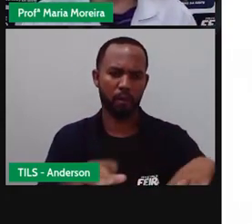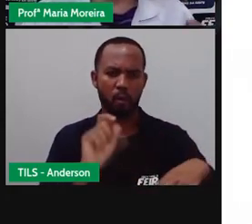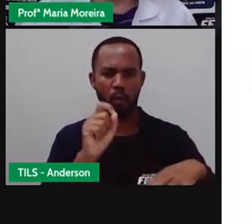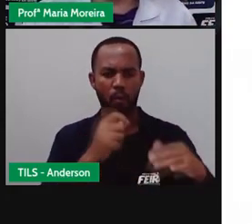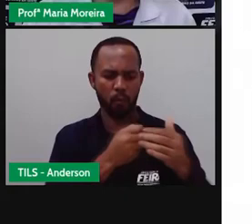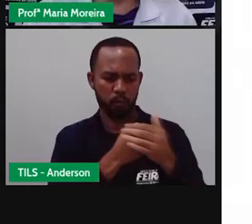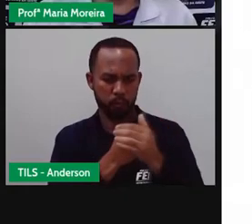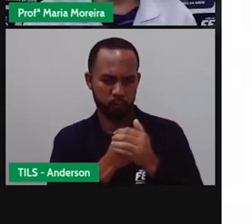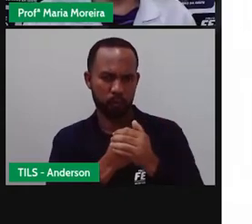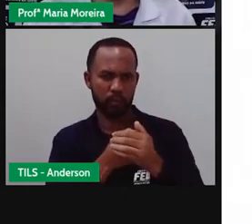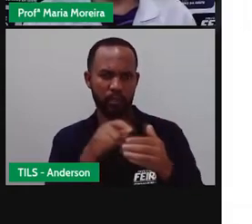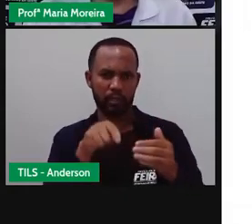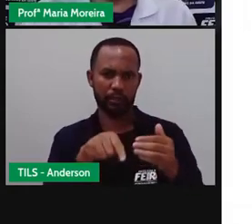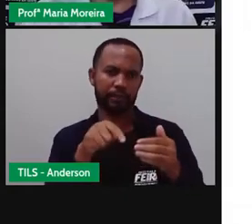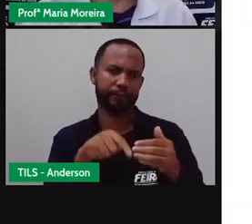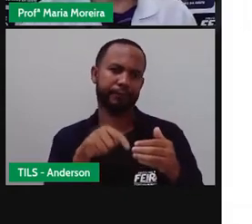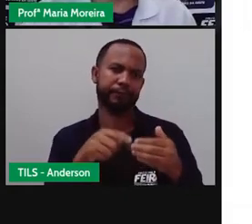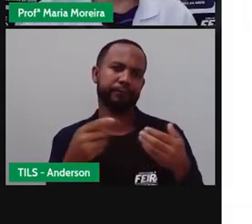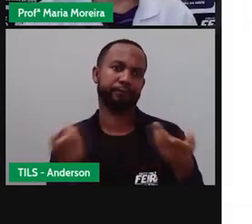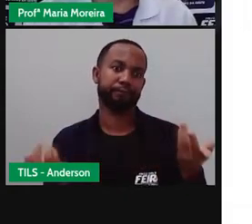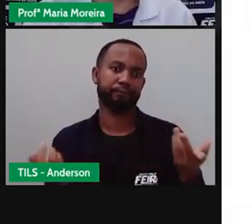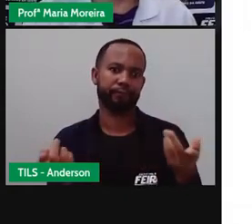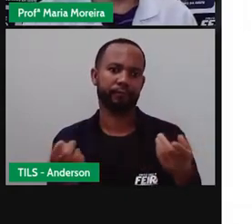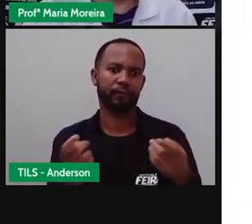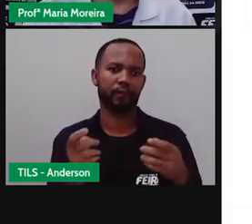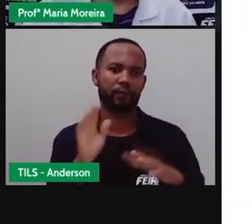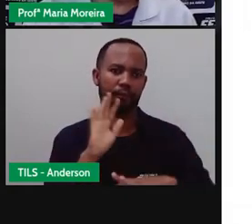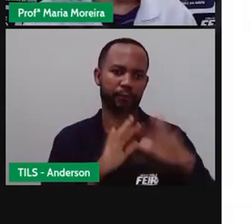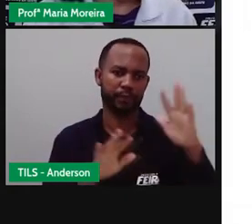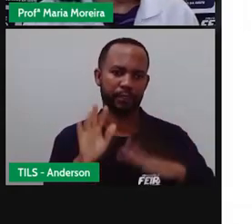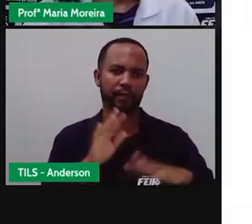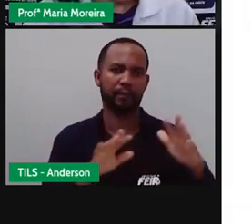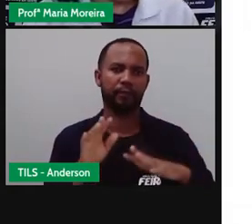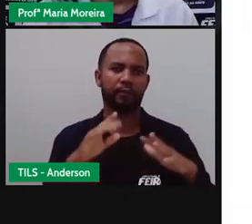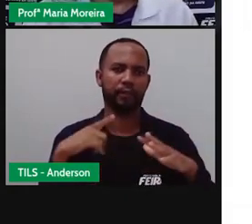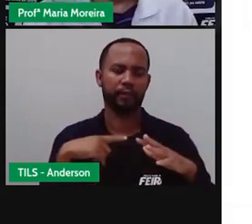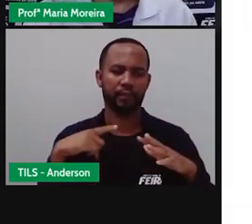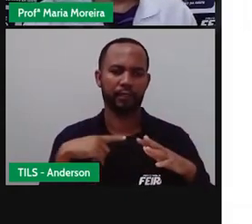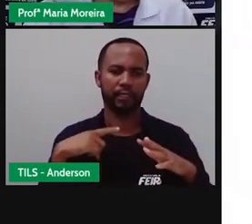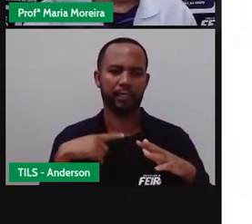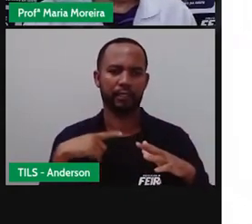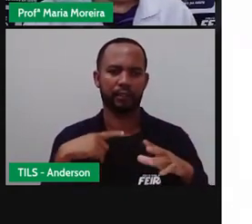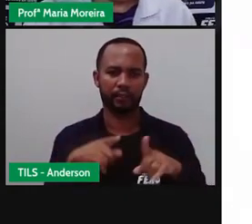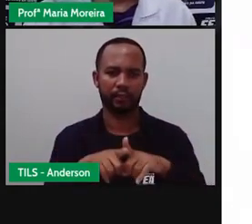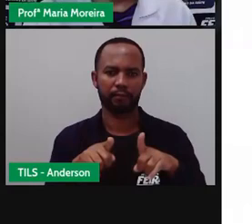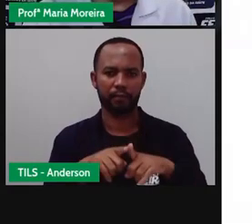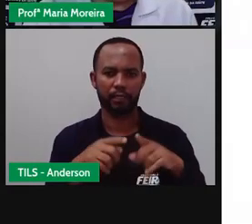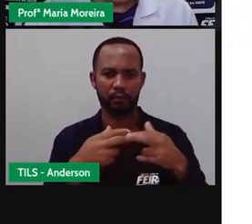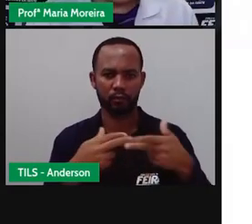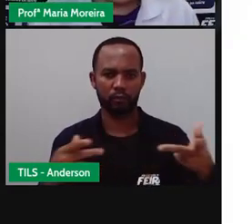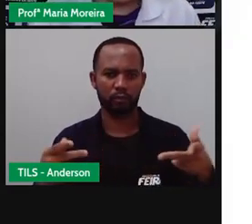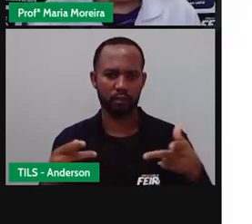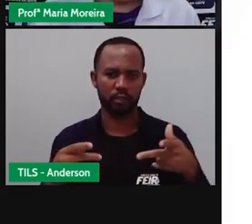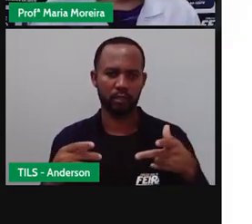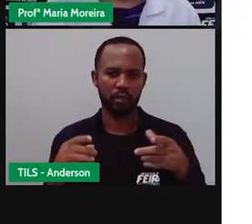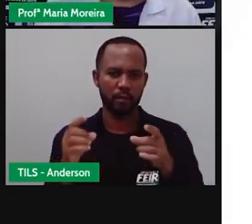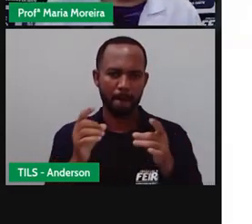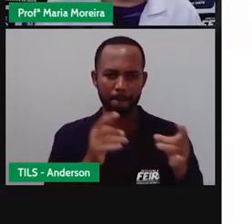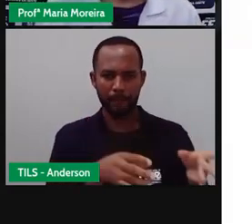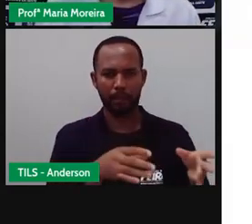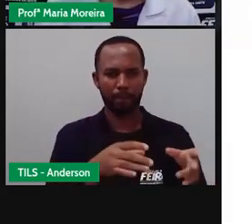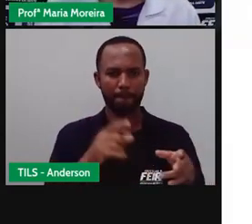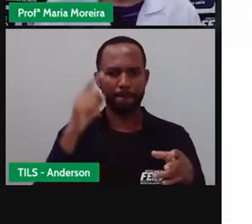torna ainda mais importante as atitudes que devemos ter com aquilo que a gente joga fora. Então a gente tem que